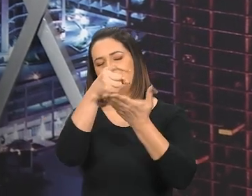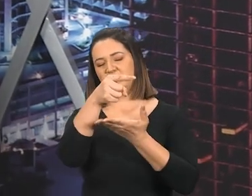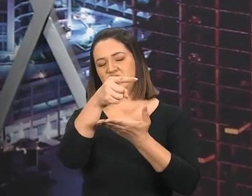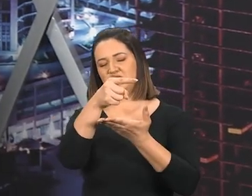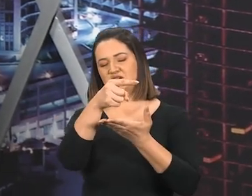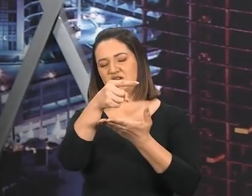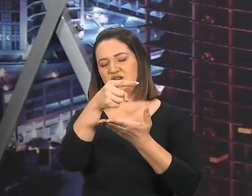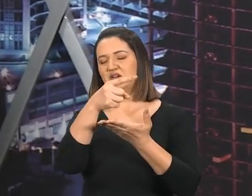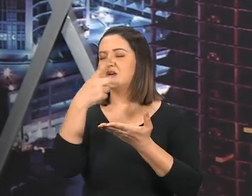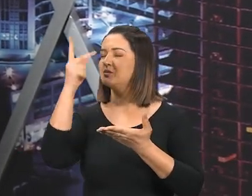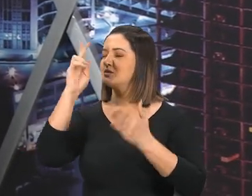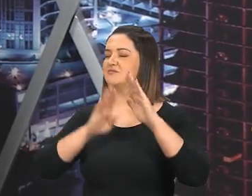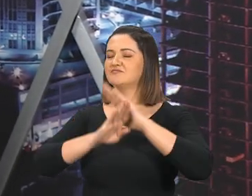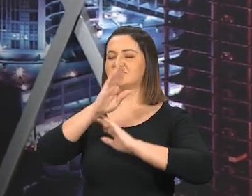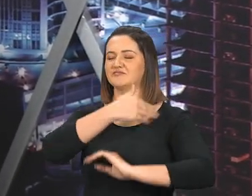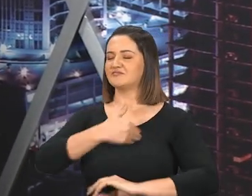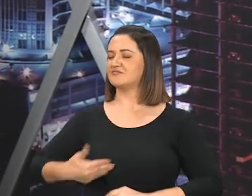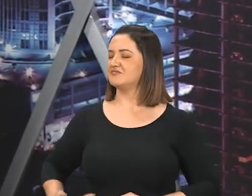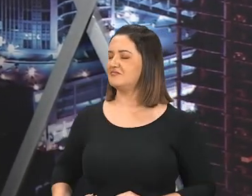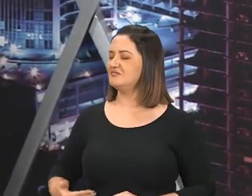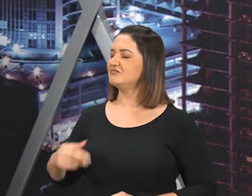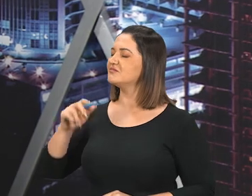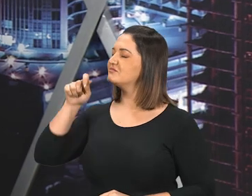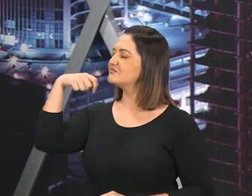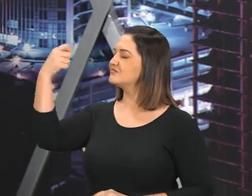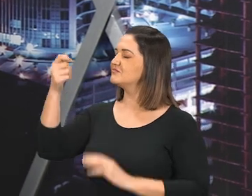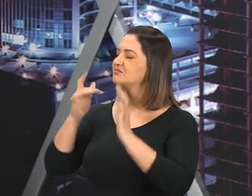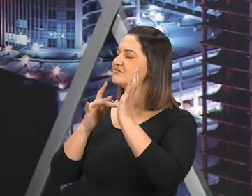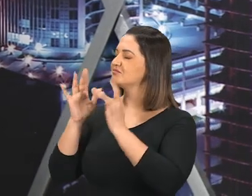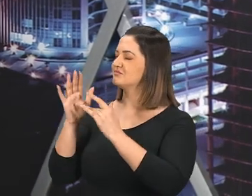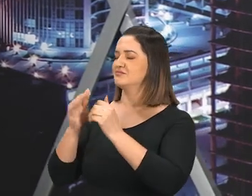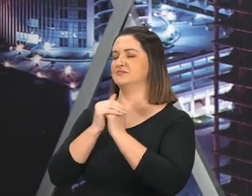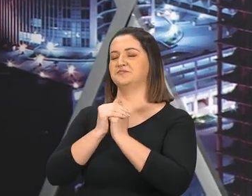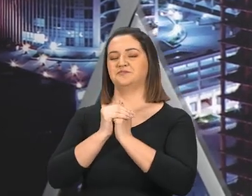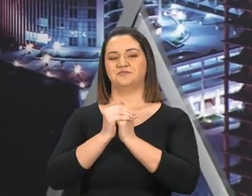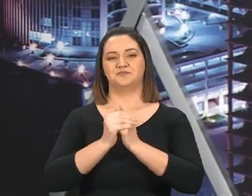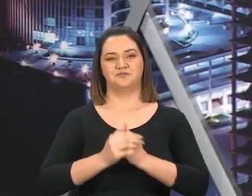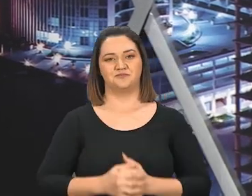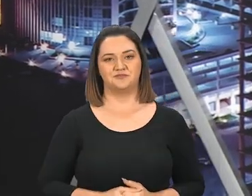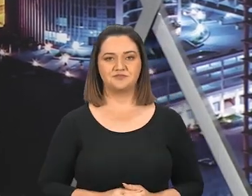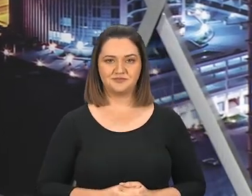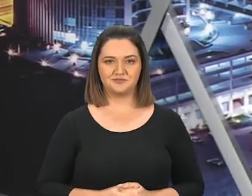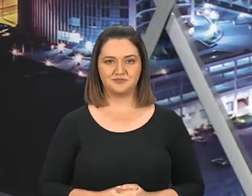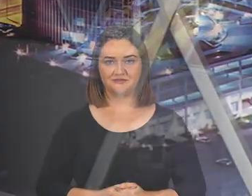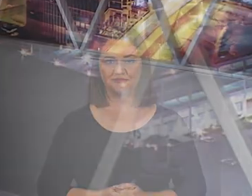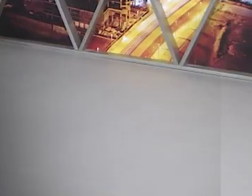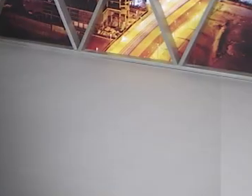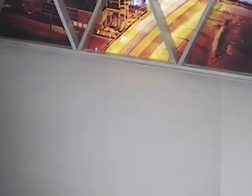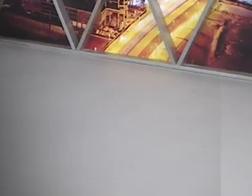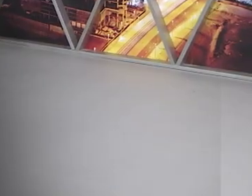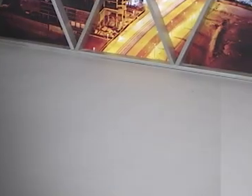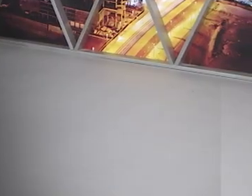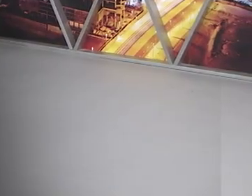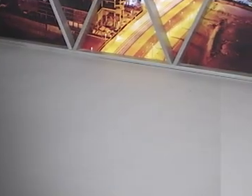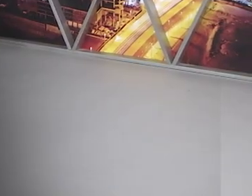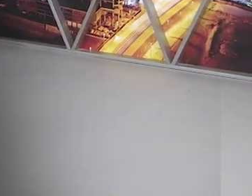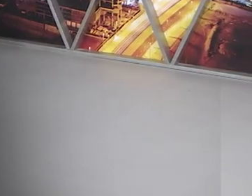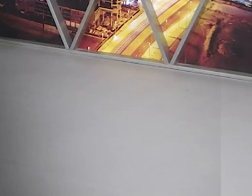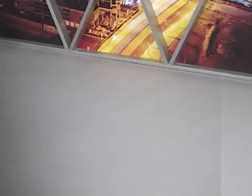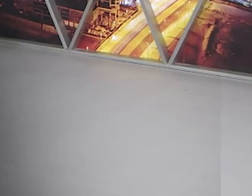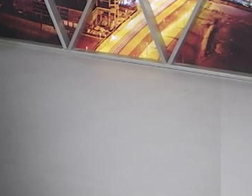essa pessoa, E leva para o teu reino, Em nome de Jesus, Amém, Amém. Amém.